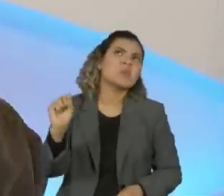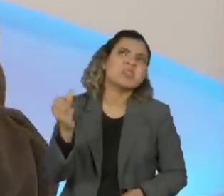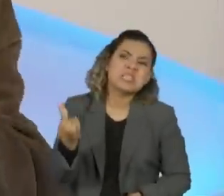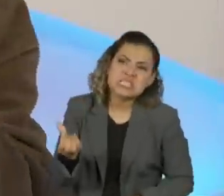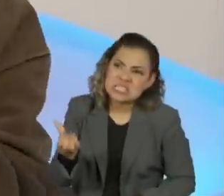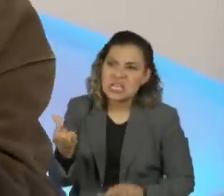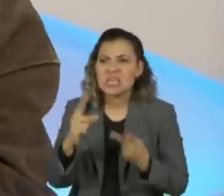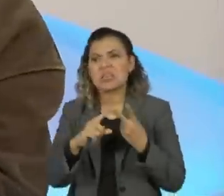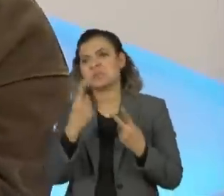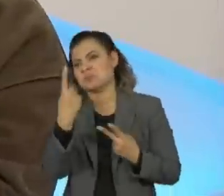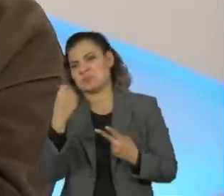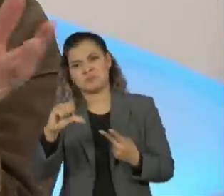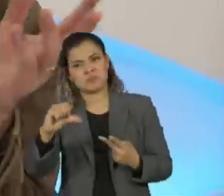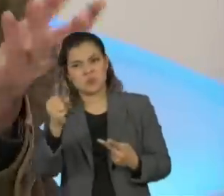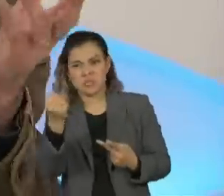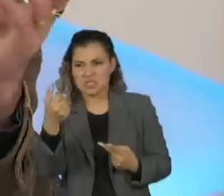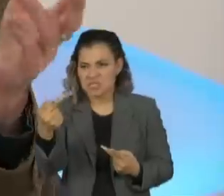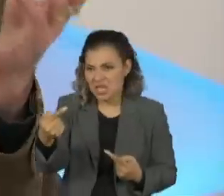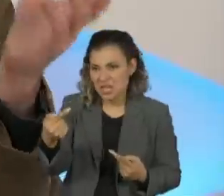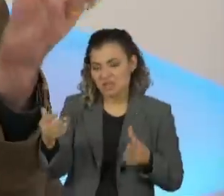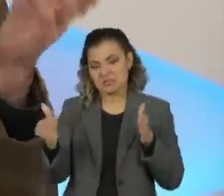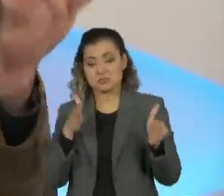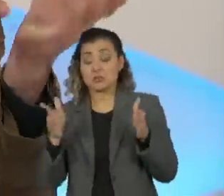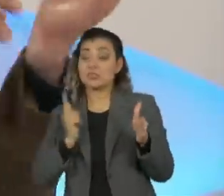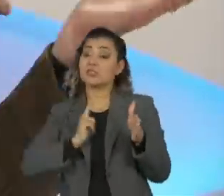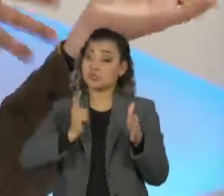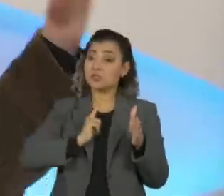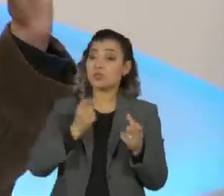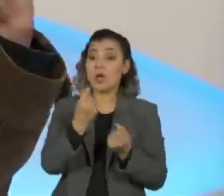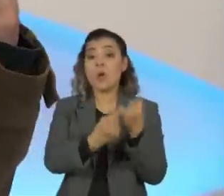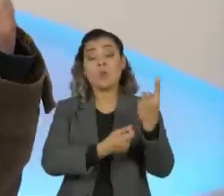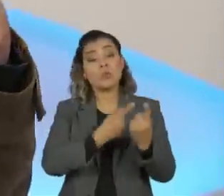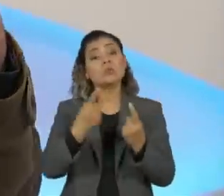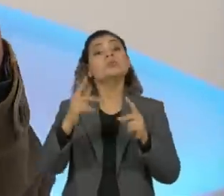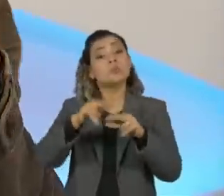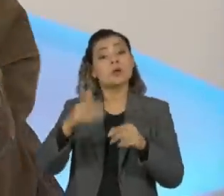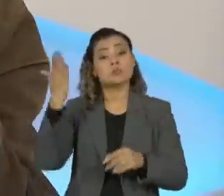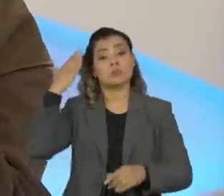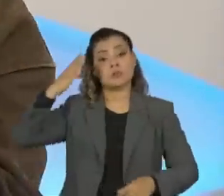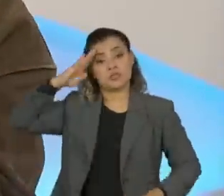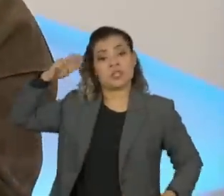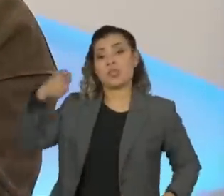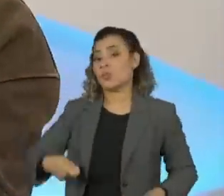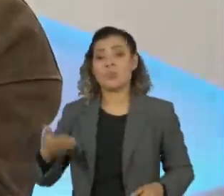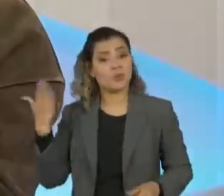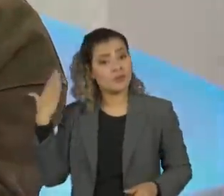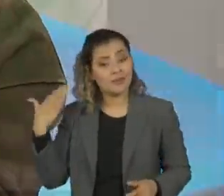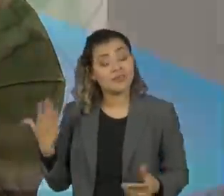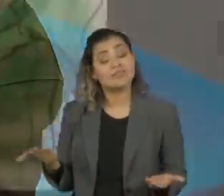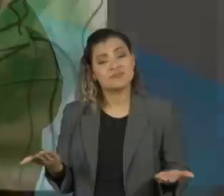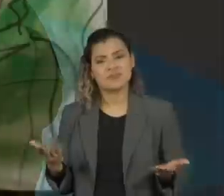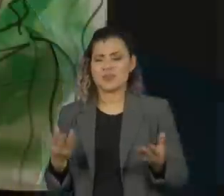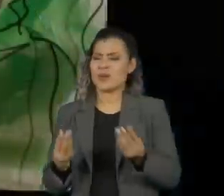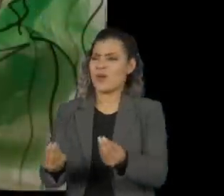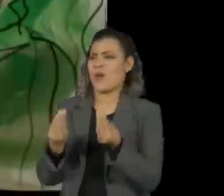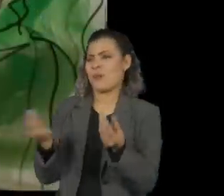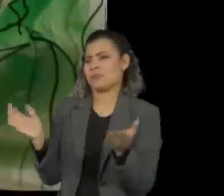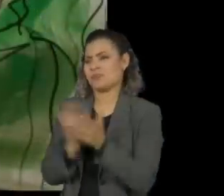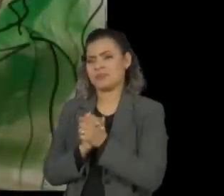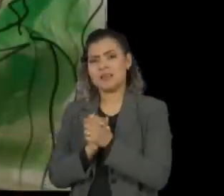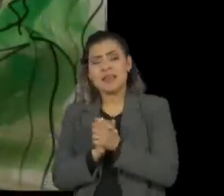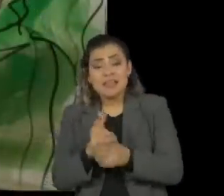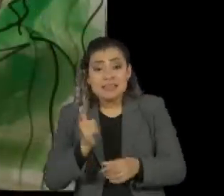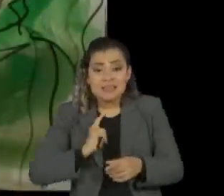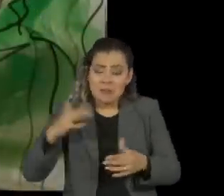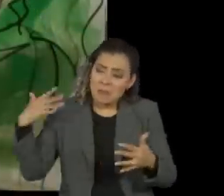87, onde você ainda tinha figuras oriundas daquela ditadura militar. Então, não é possível, com todo